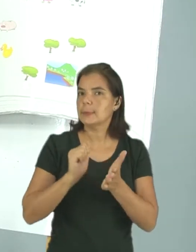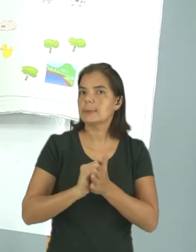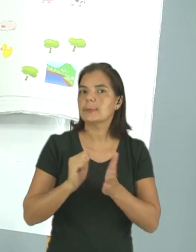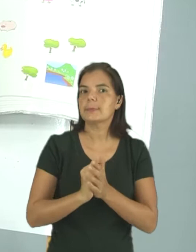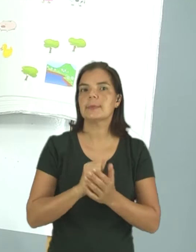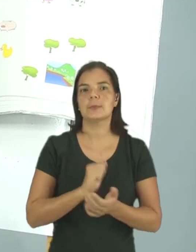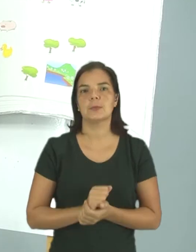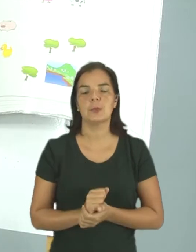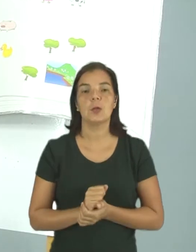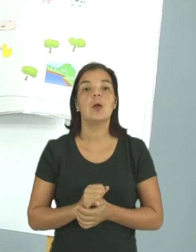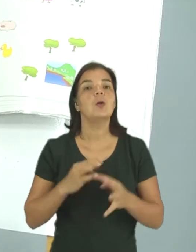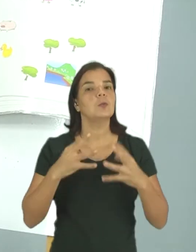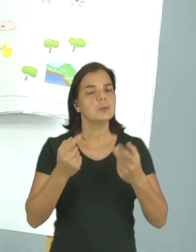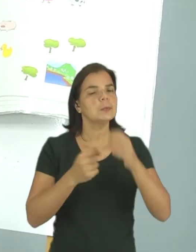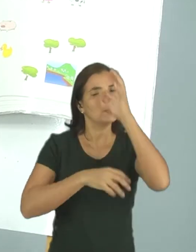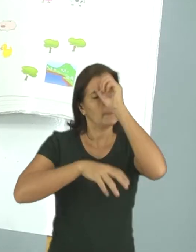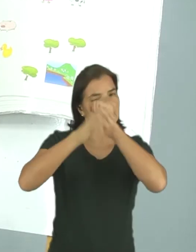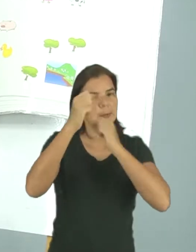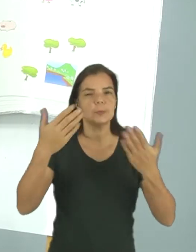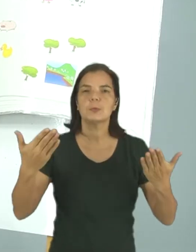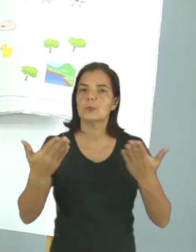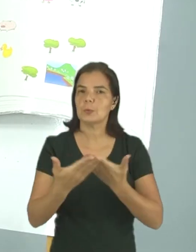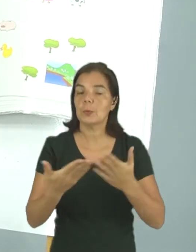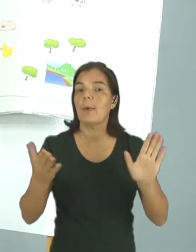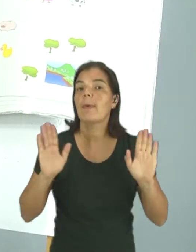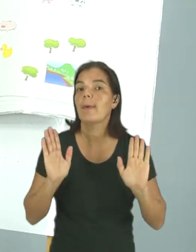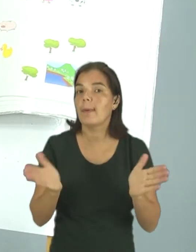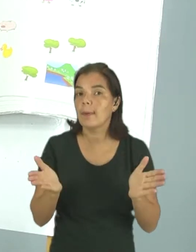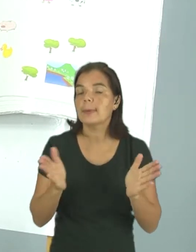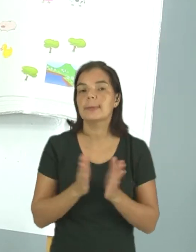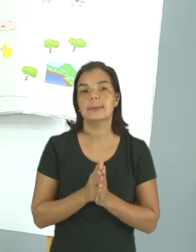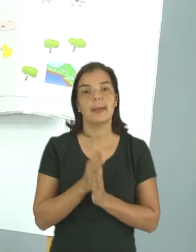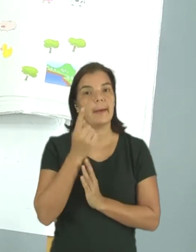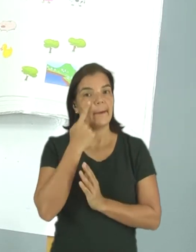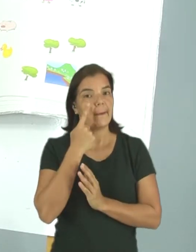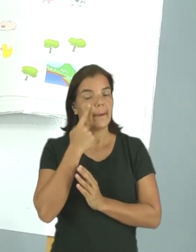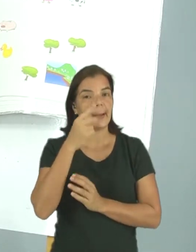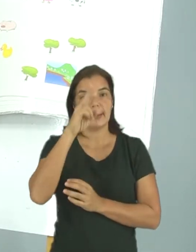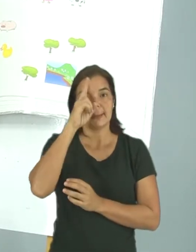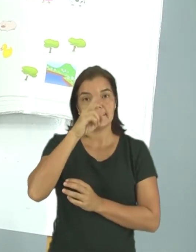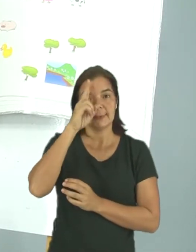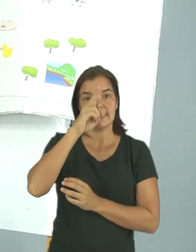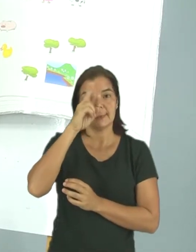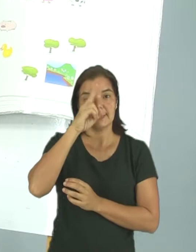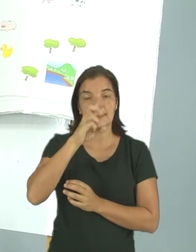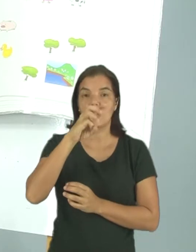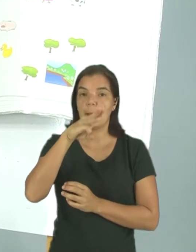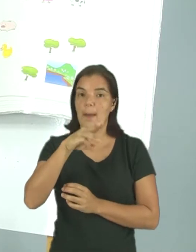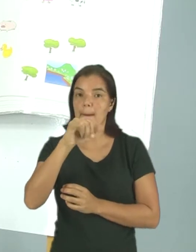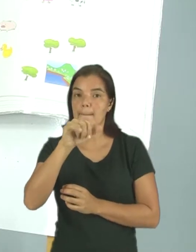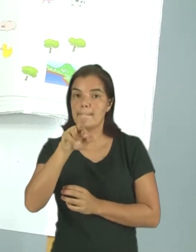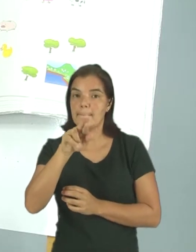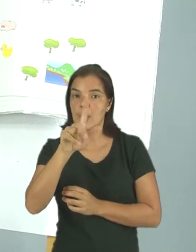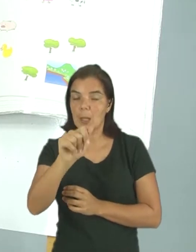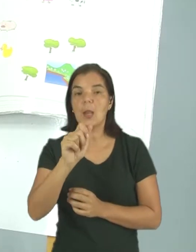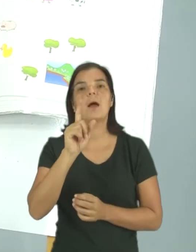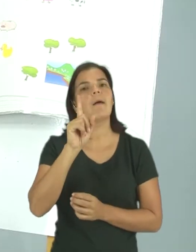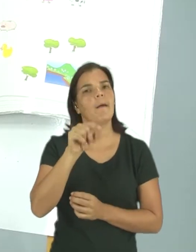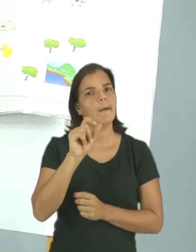escrevendo. Tudo isso nós aprendemos hoje. E agora nós vamos ouvir a história de Mila.